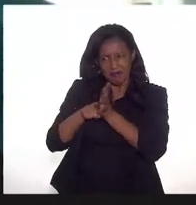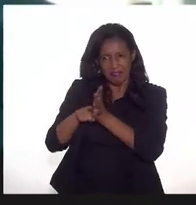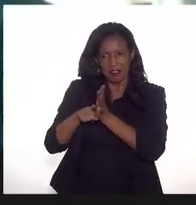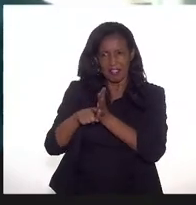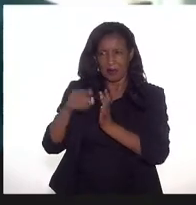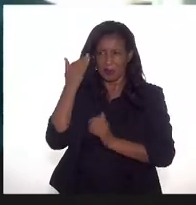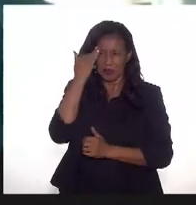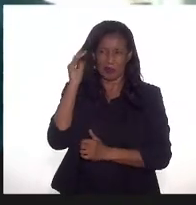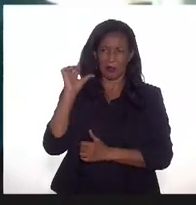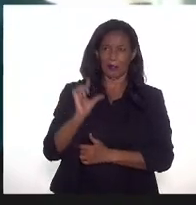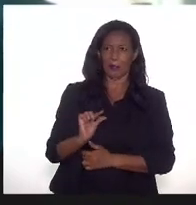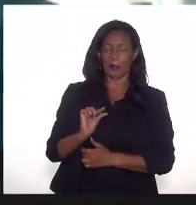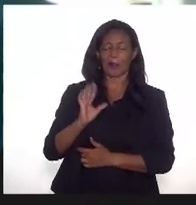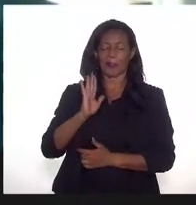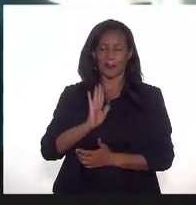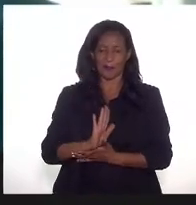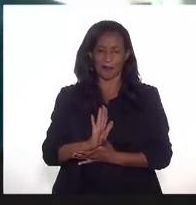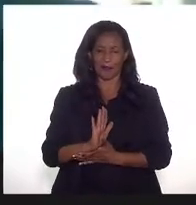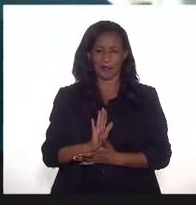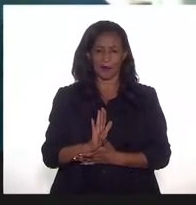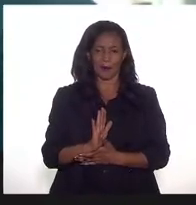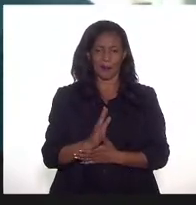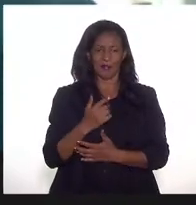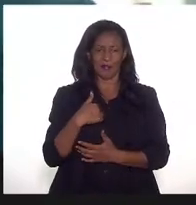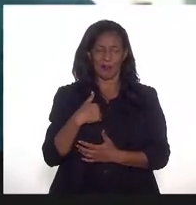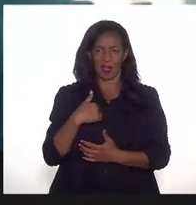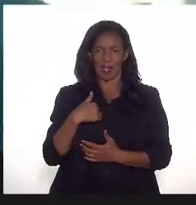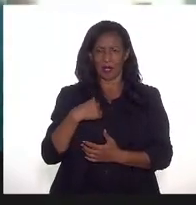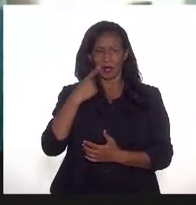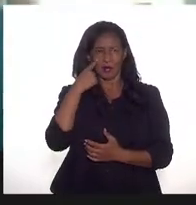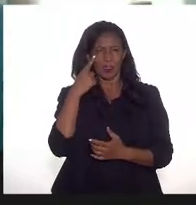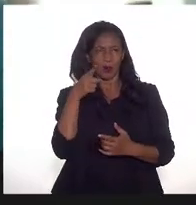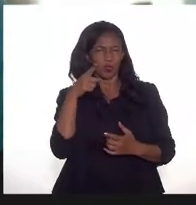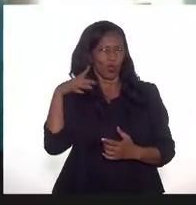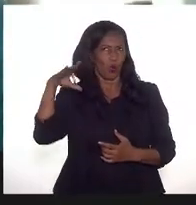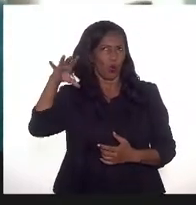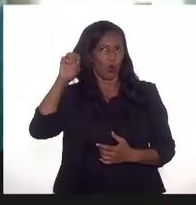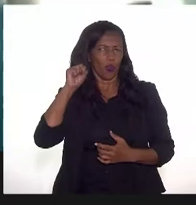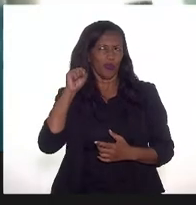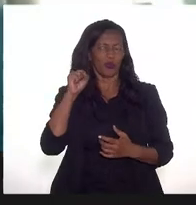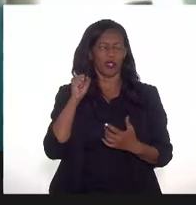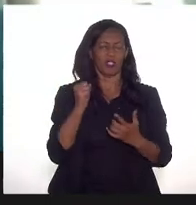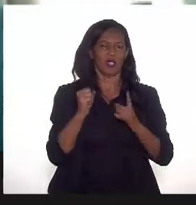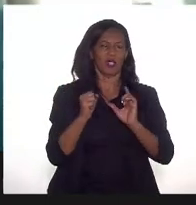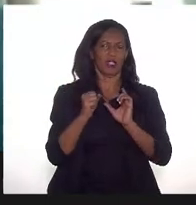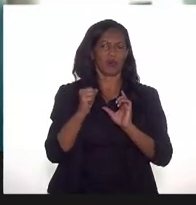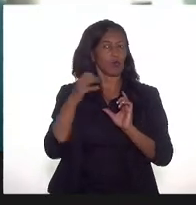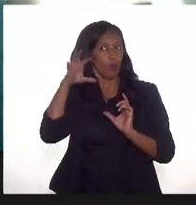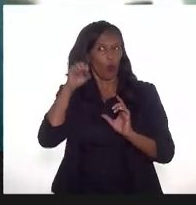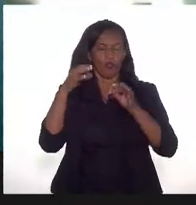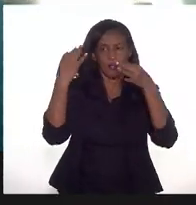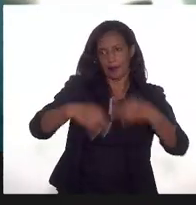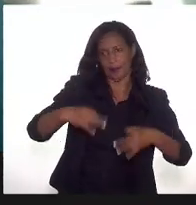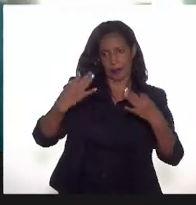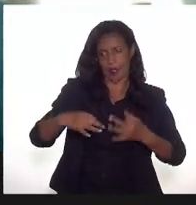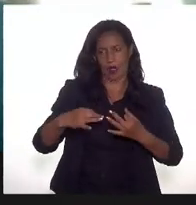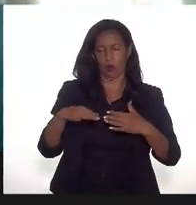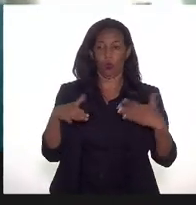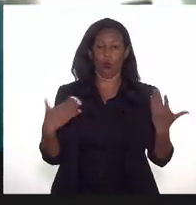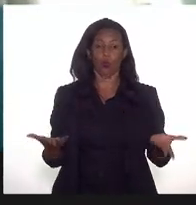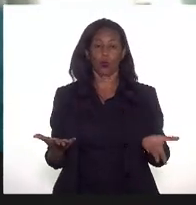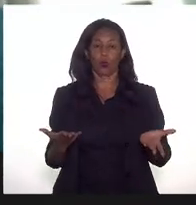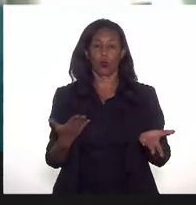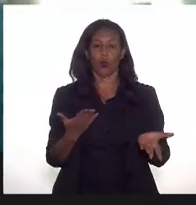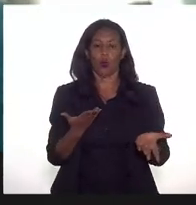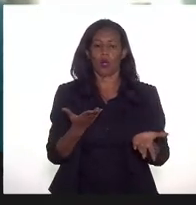cromotografia, eu ouvi uma palavra, eu não sei se eu ouvi bem, quando